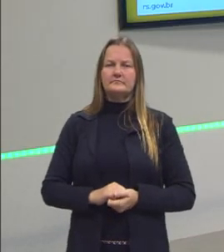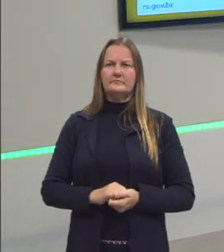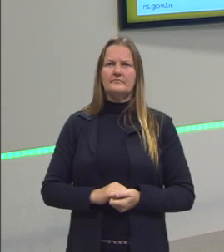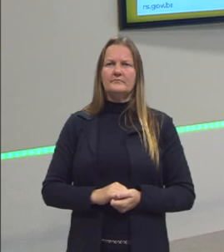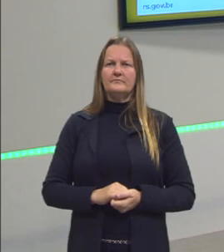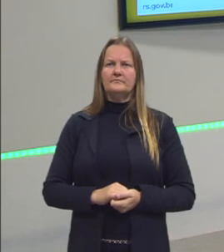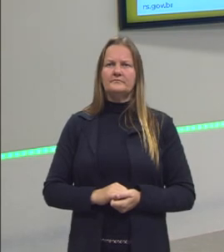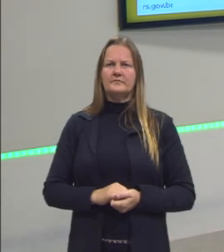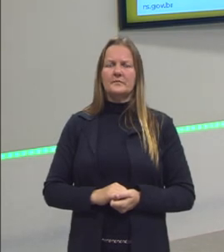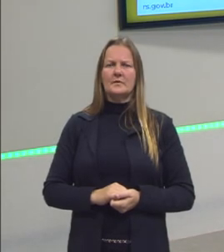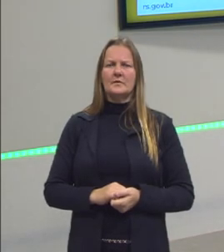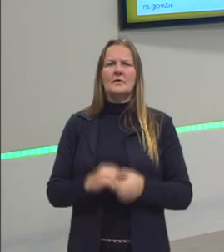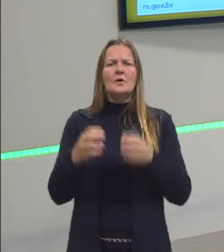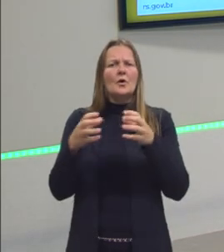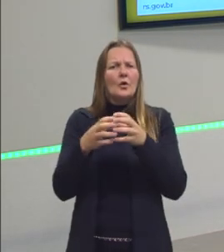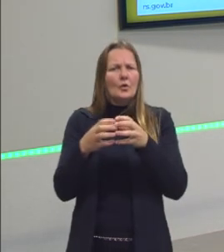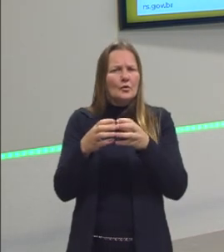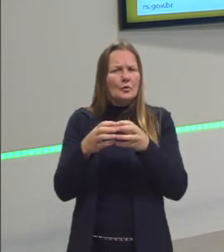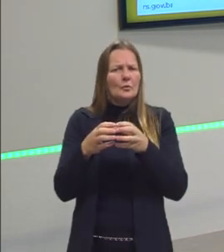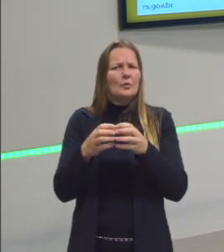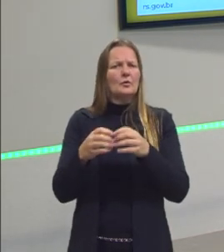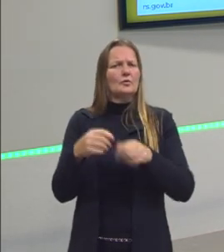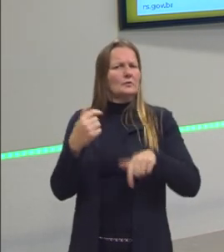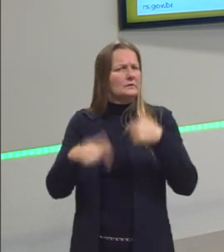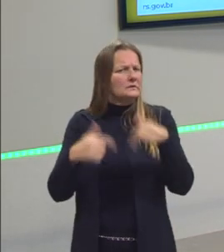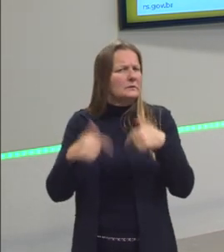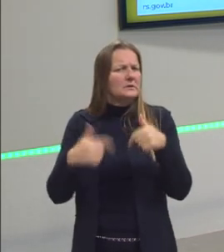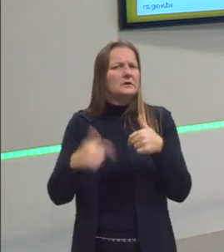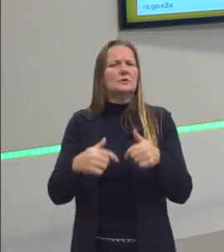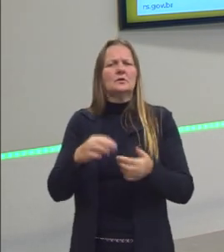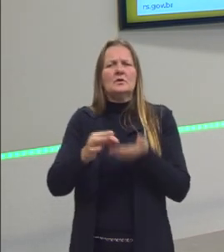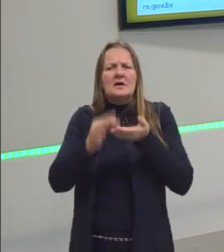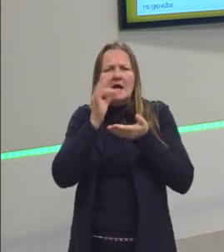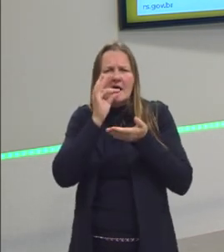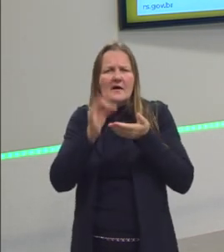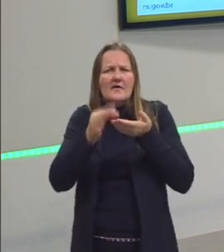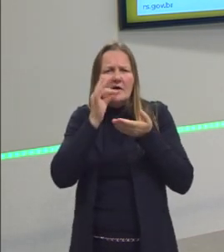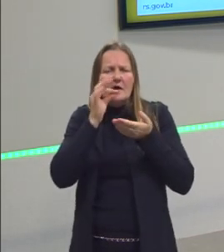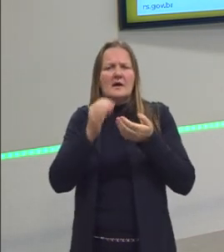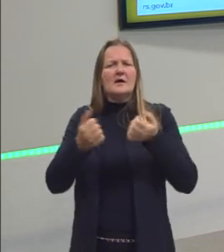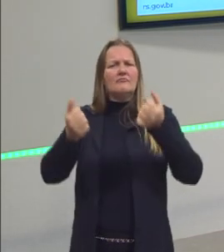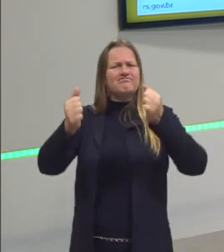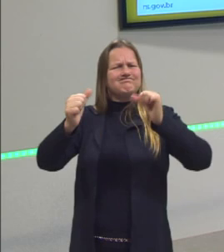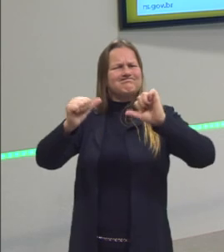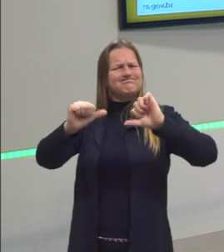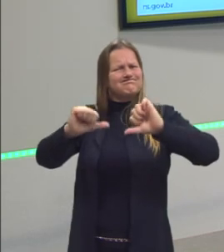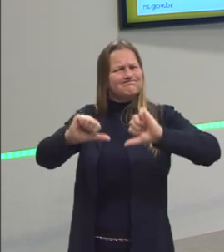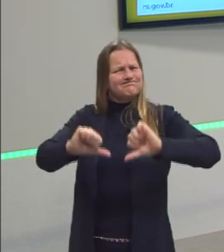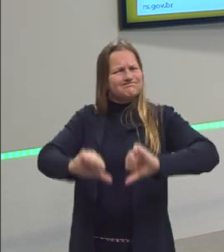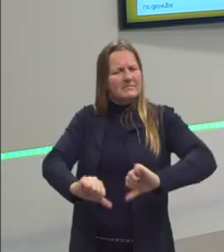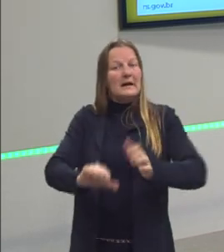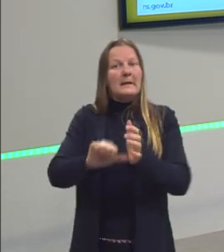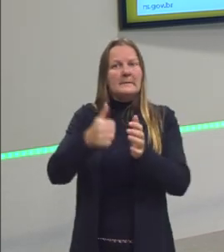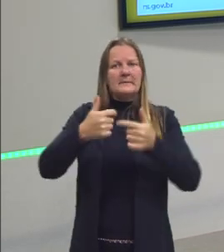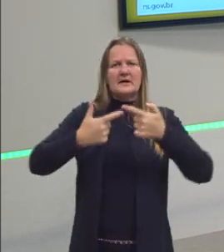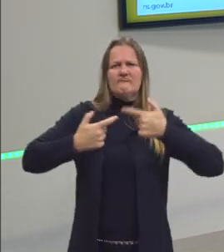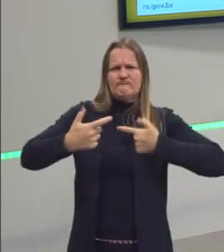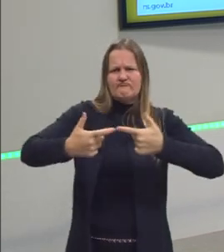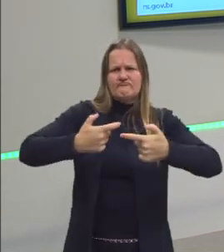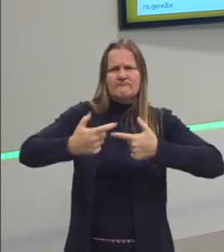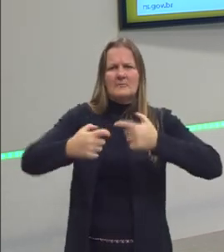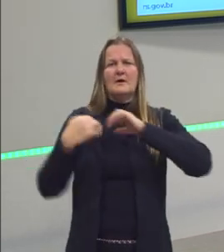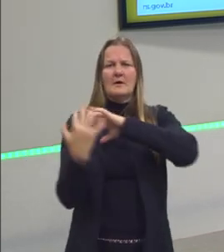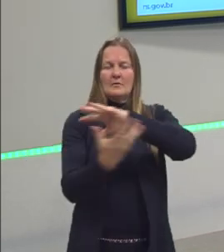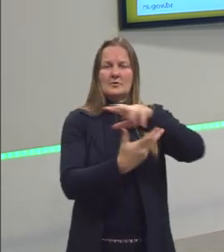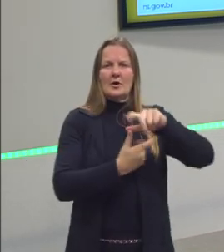A galera do café depois, né, o declínio do café é pós Primeira Guerra Mundial ali, tá? E aí o Brasil era